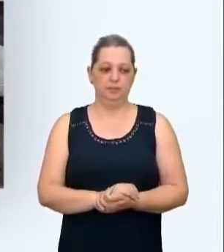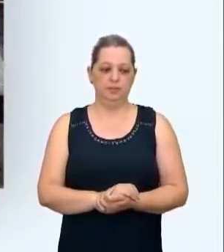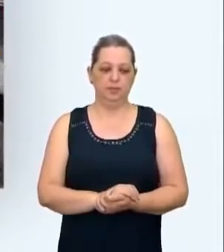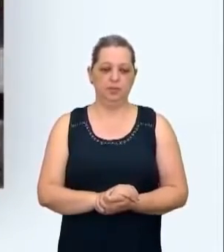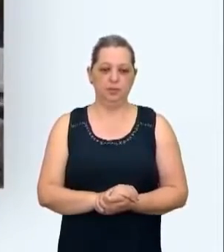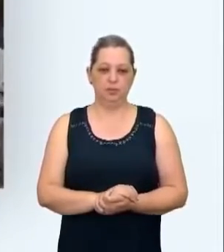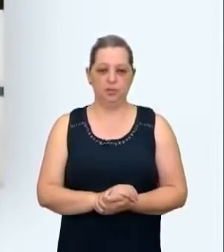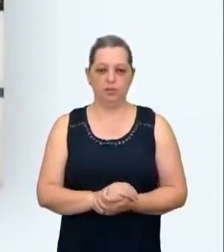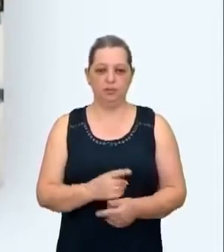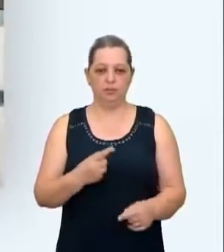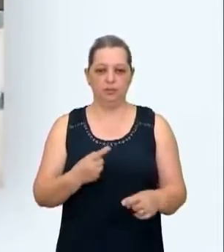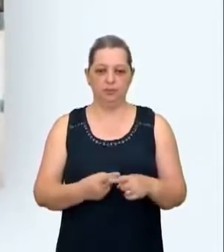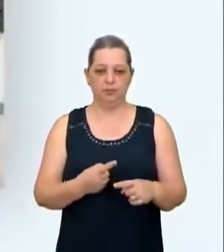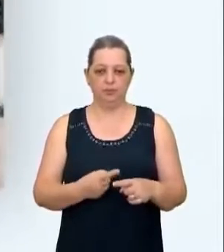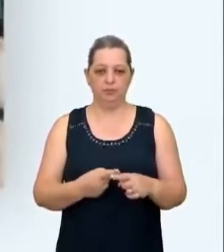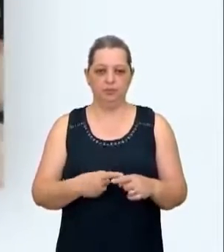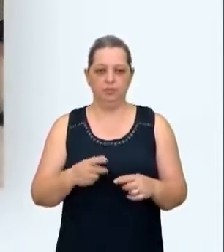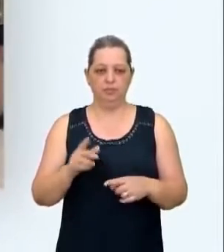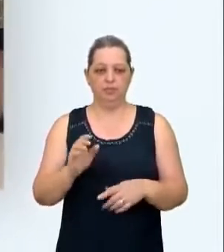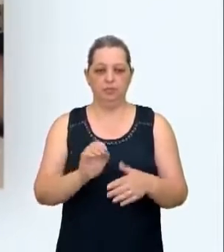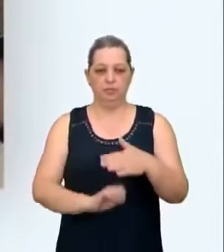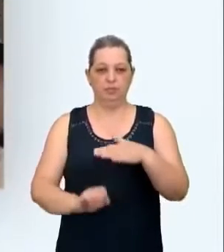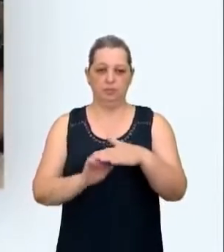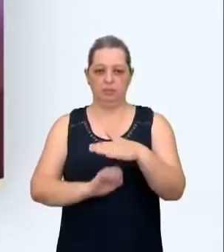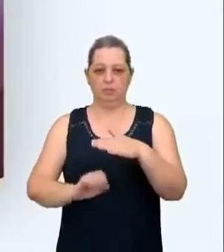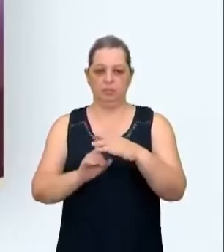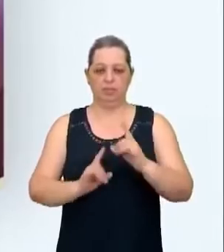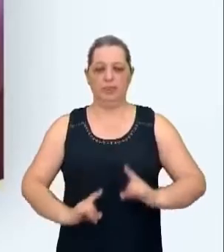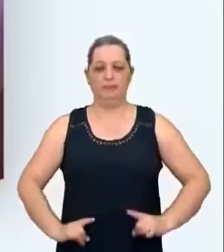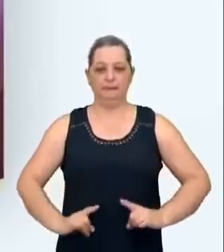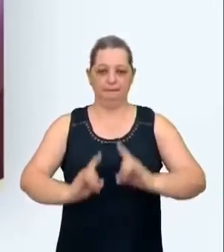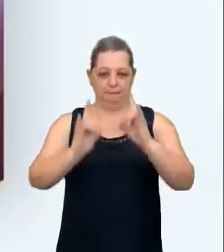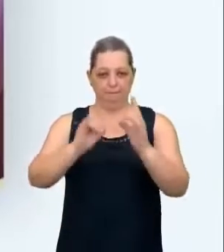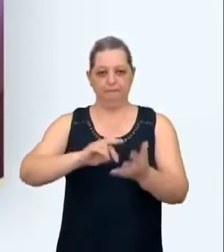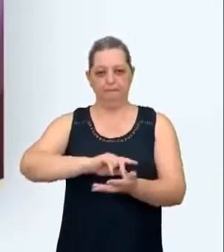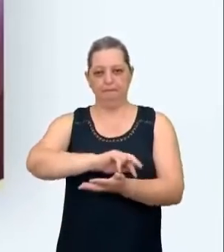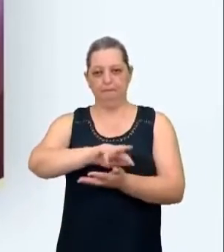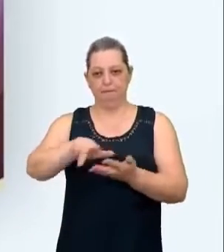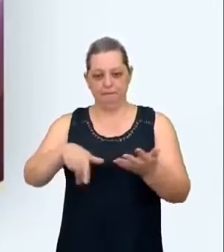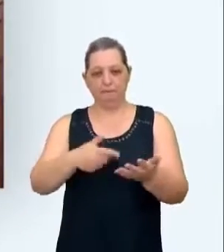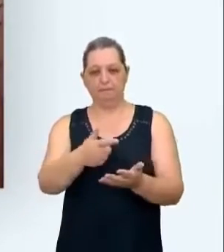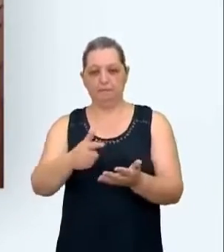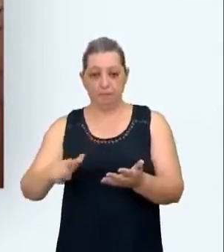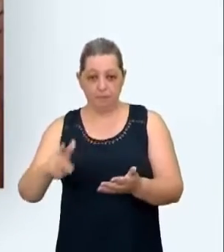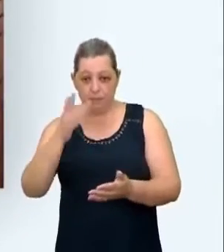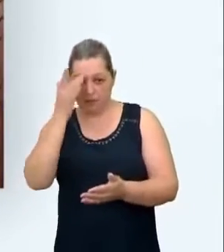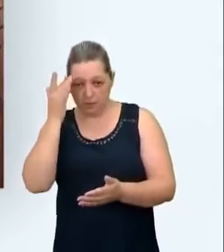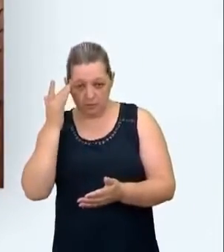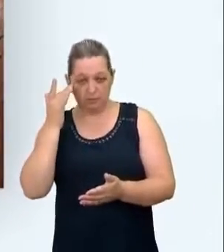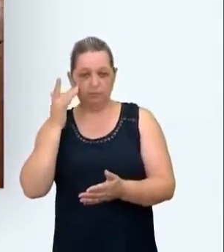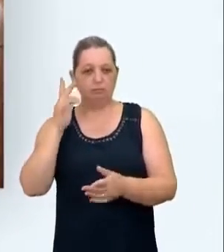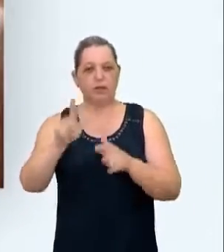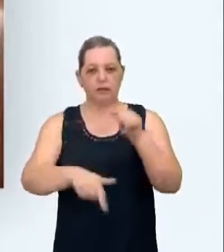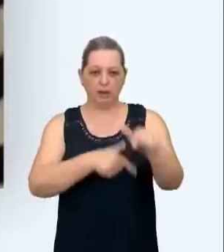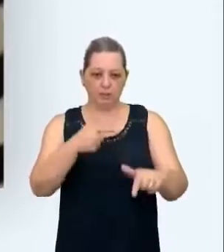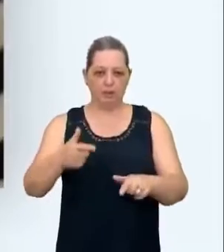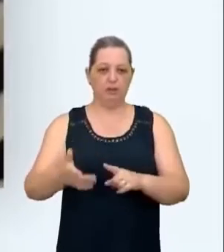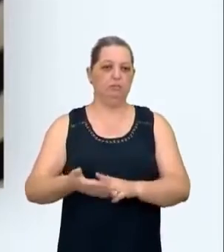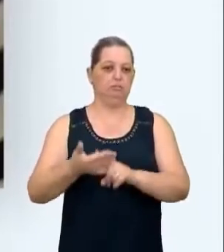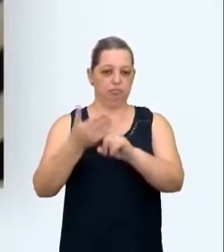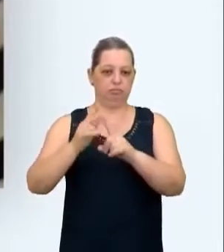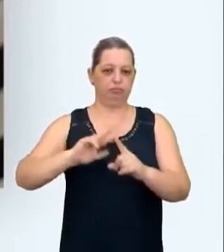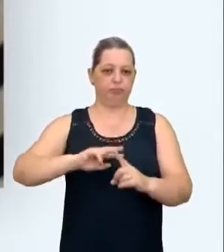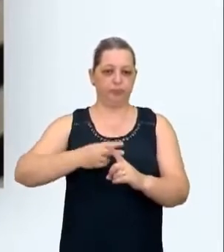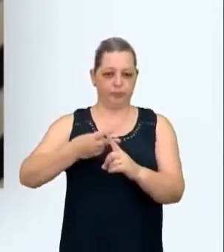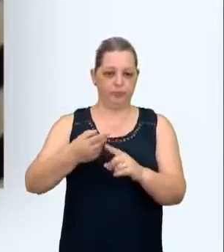A empresa funciona neste prédio, que reúne várias outras companhias que também trabalham com alta tecnologia em Nairobi,